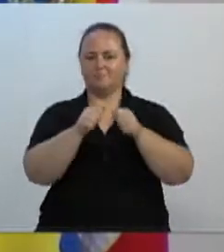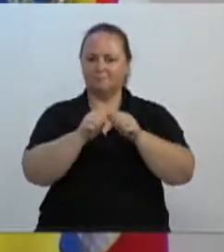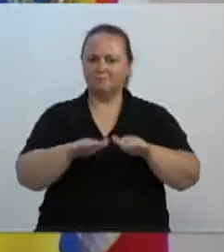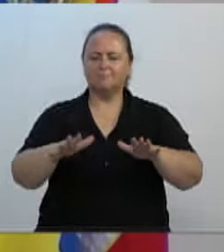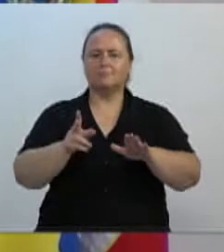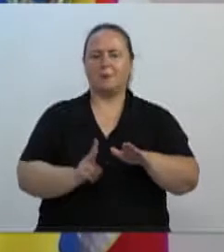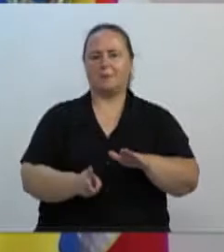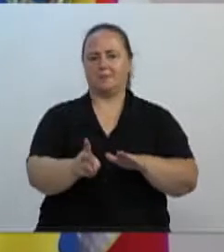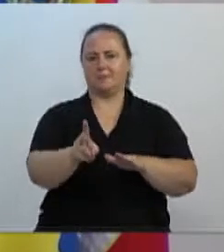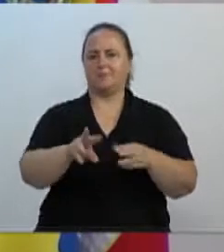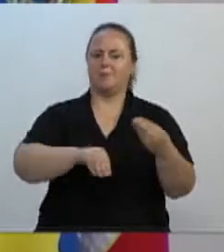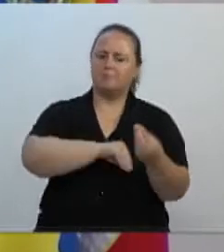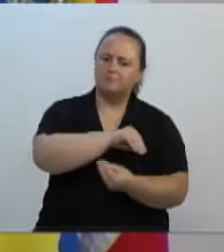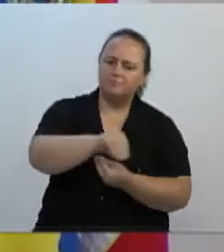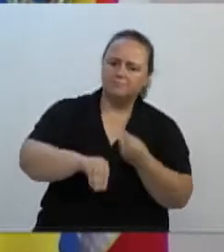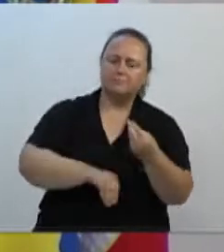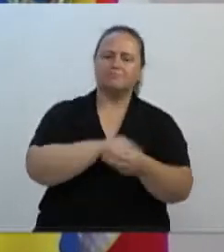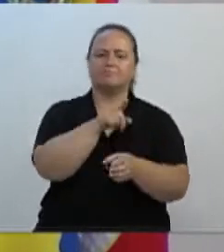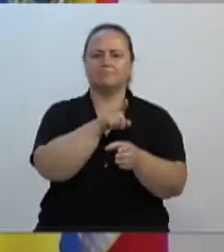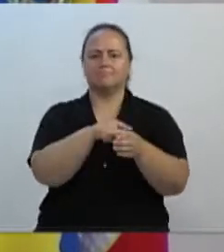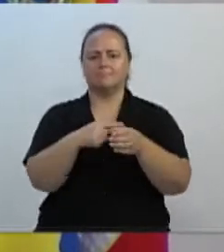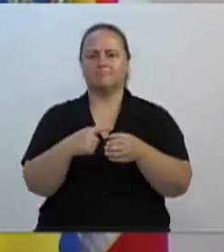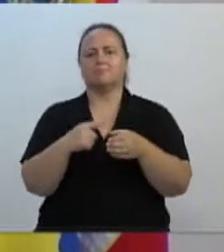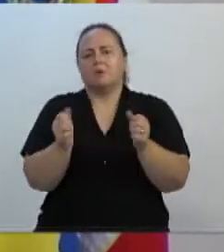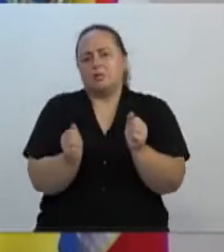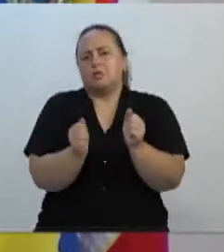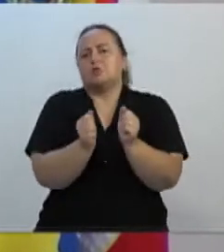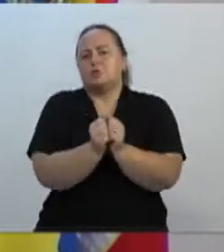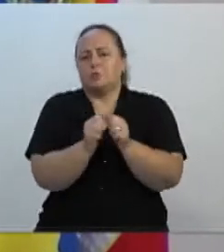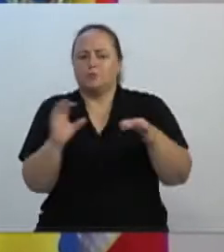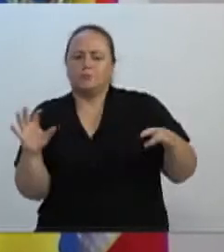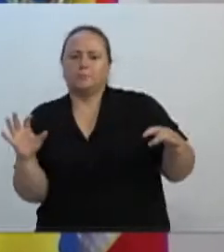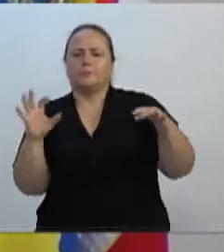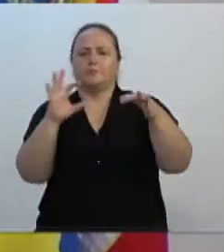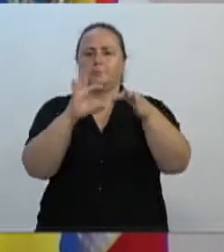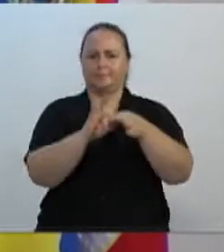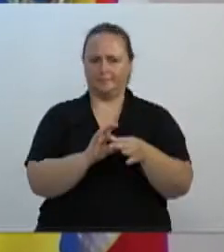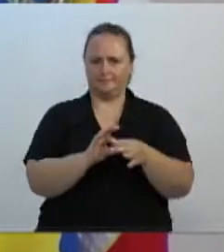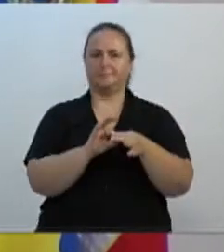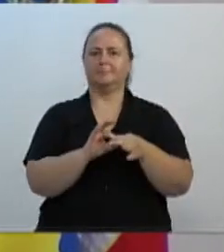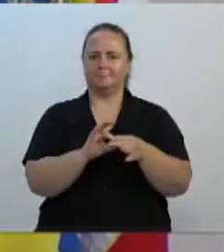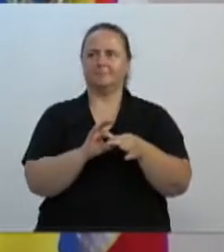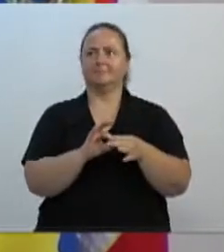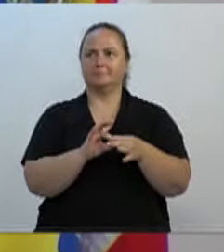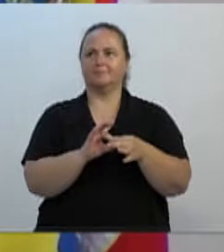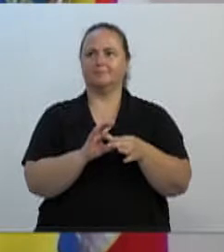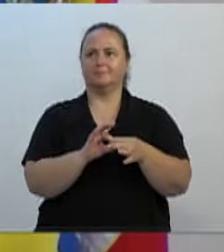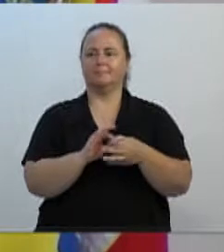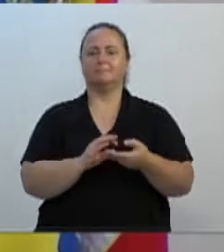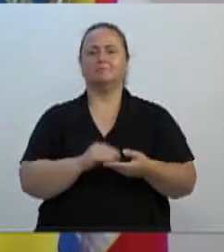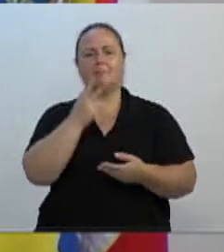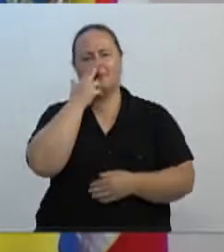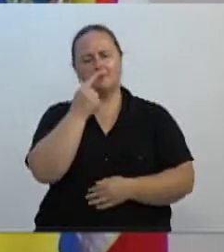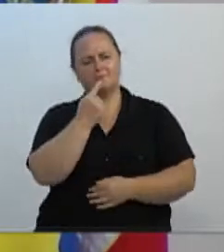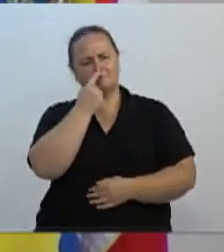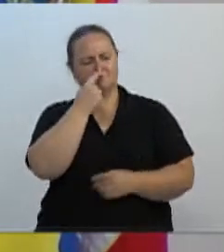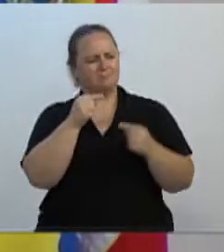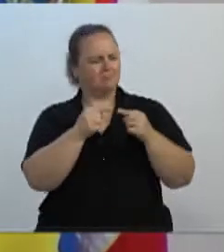cujo envolvimento com a cidade de Blumenau se entrelaça e até mesmo se confunde com a sua história.